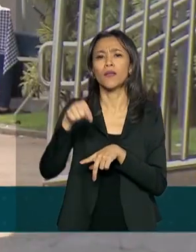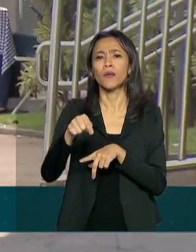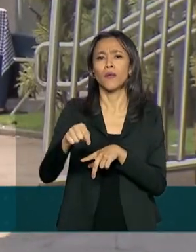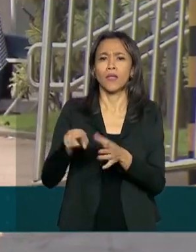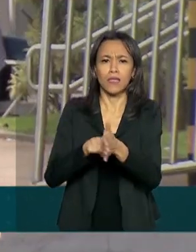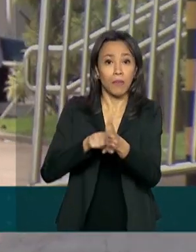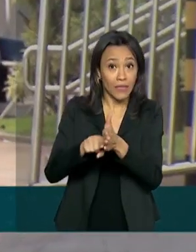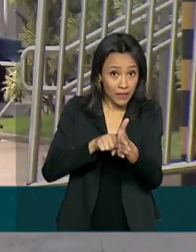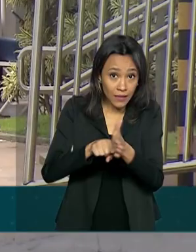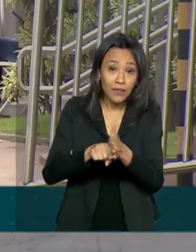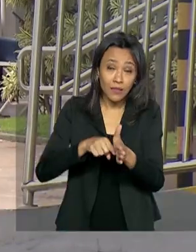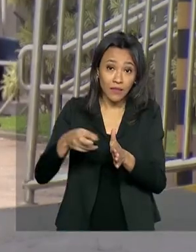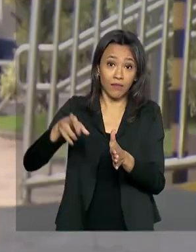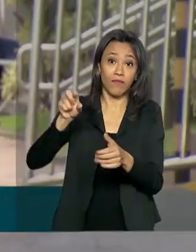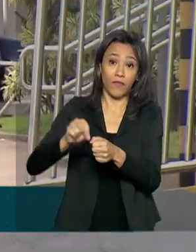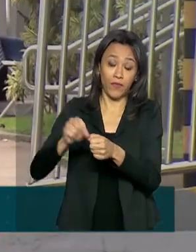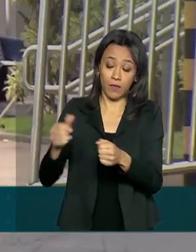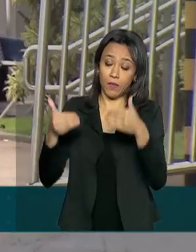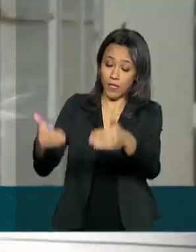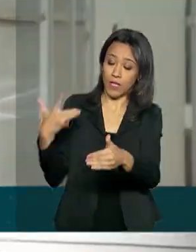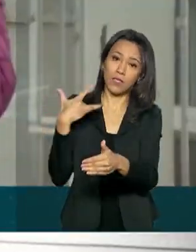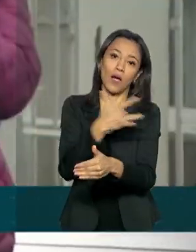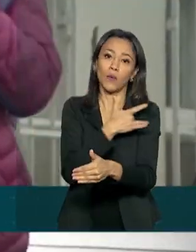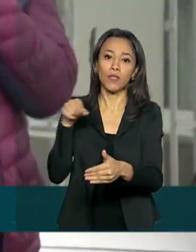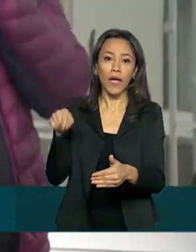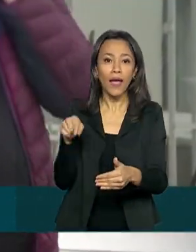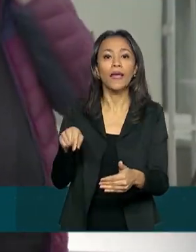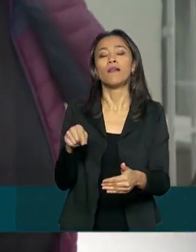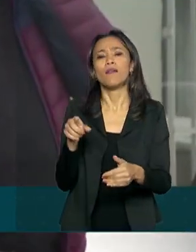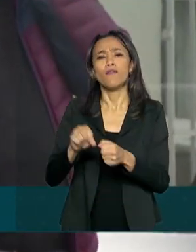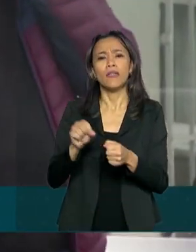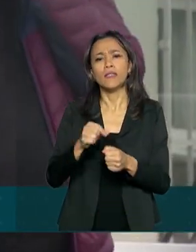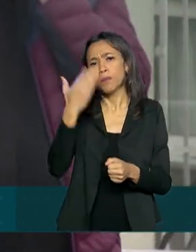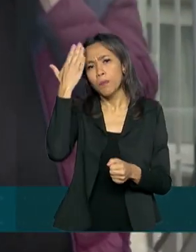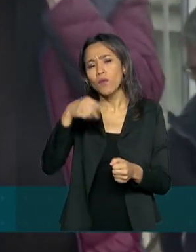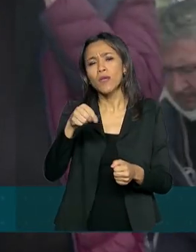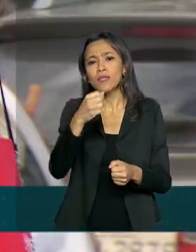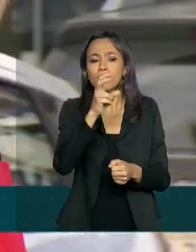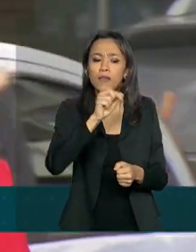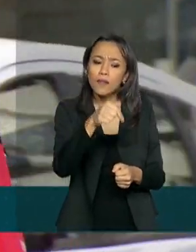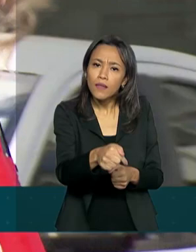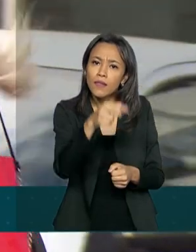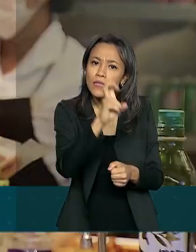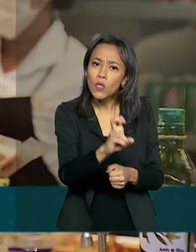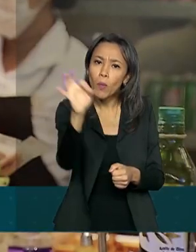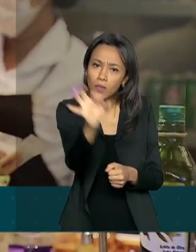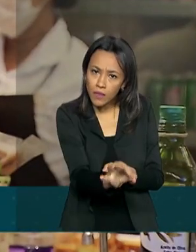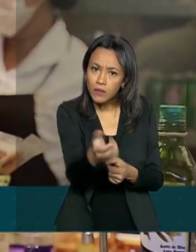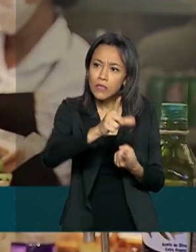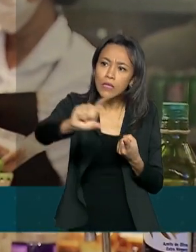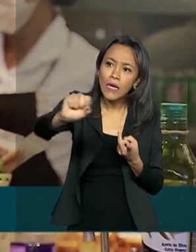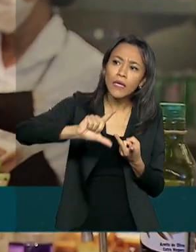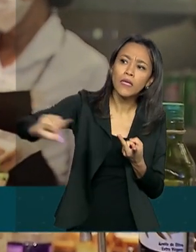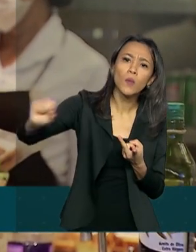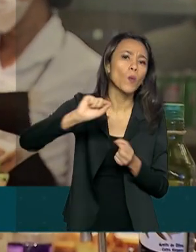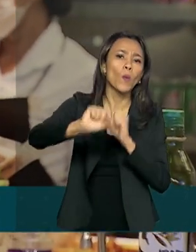pesquisa feita pelo Ministério da Saúde. A Vigitel revela que 75% dos entrevistados saíram para comprar